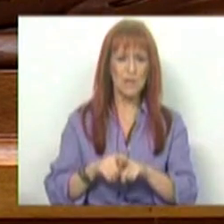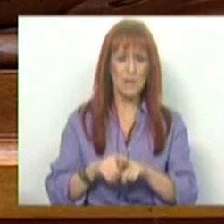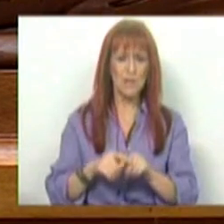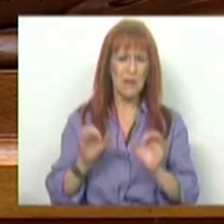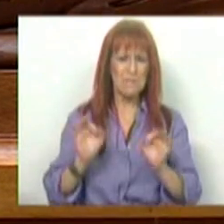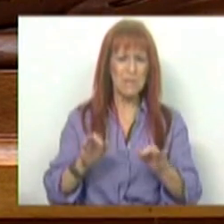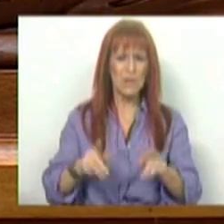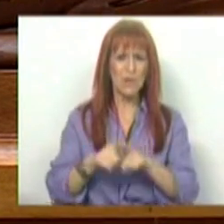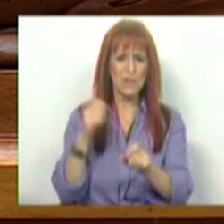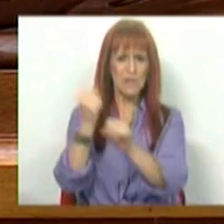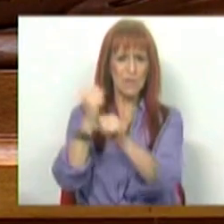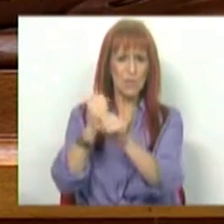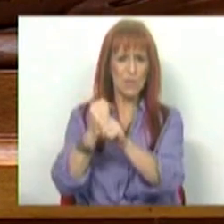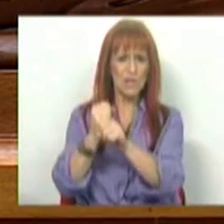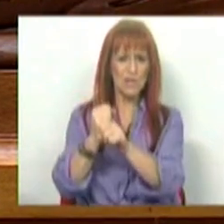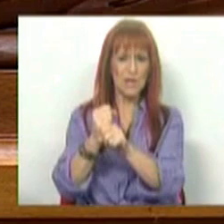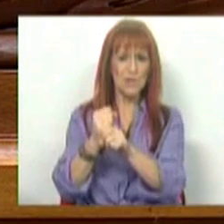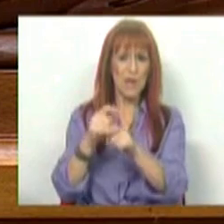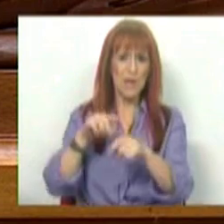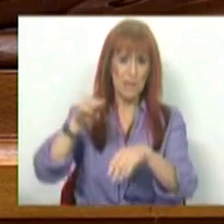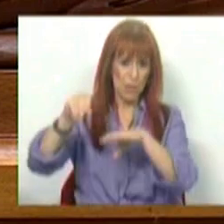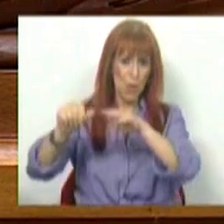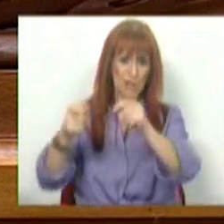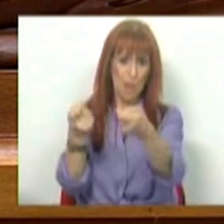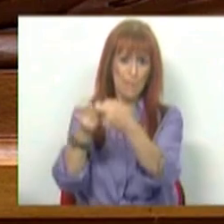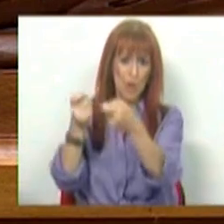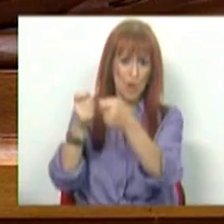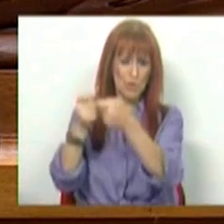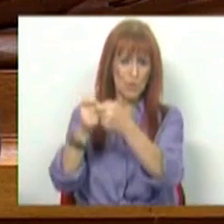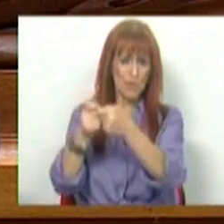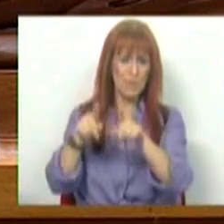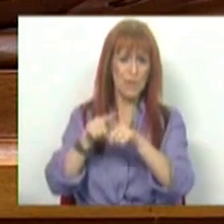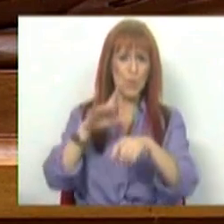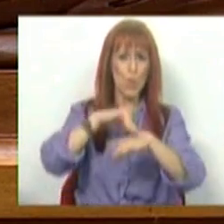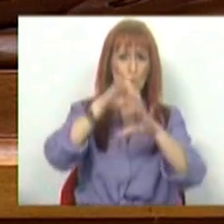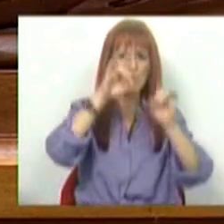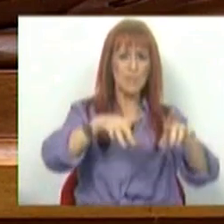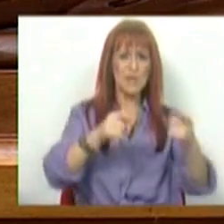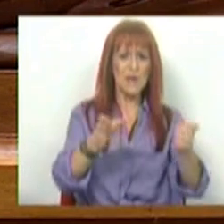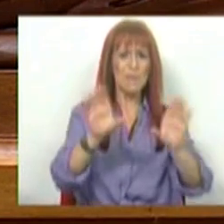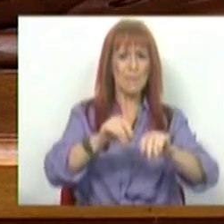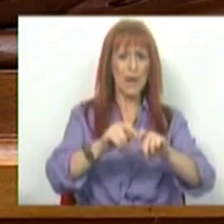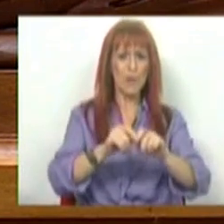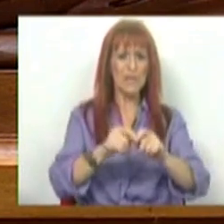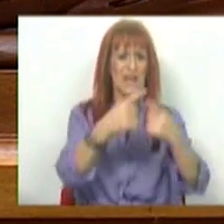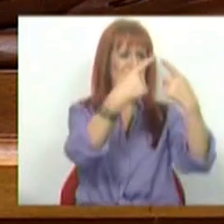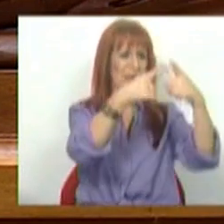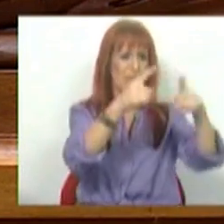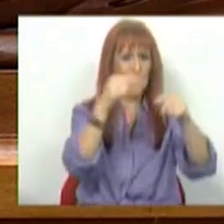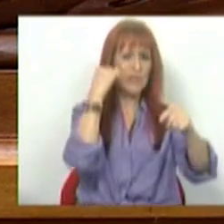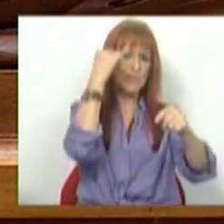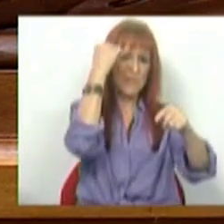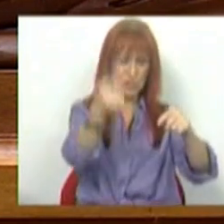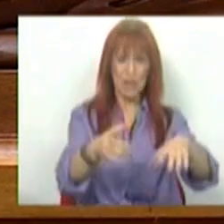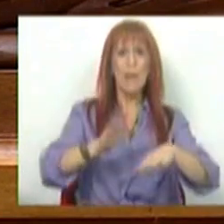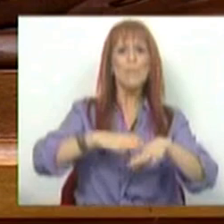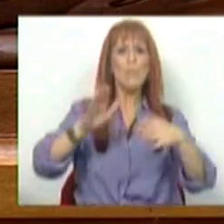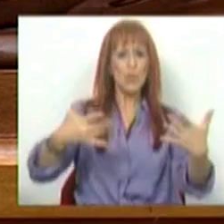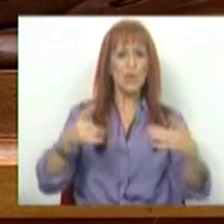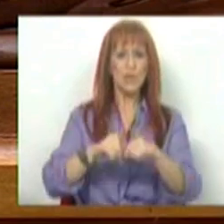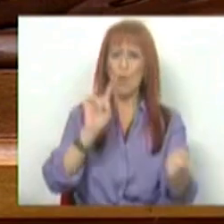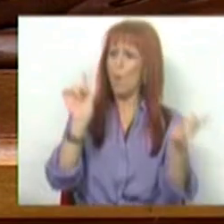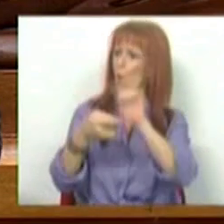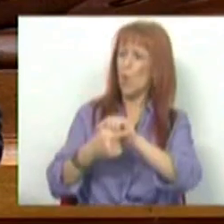dispensando estes serviços em serviços locais de proximidade e num hospital mais diferenciado. E é por isso,